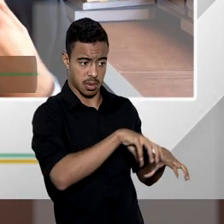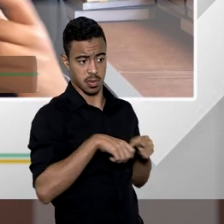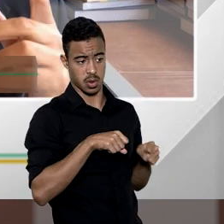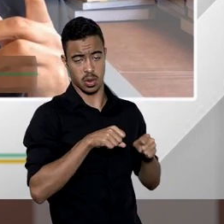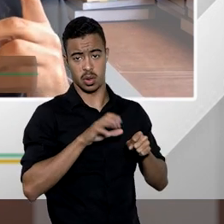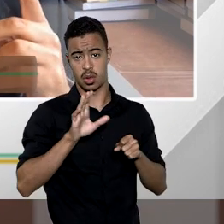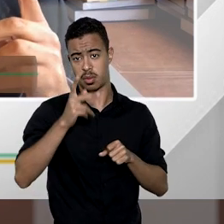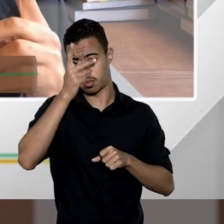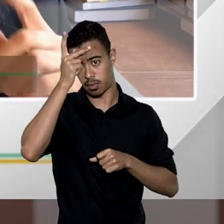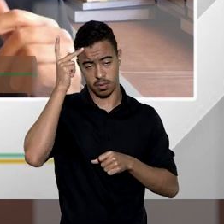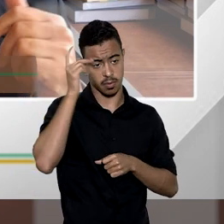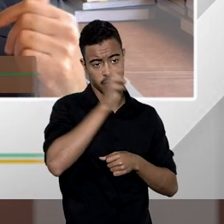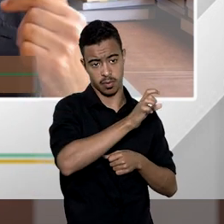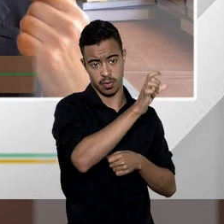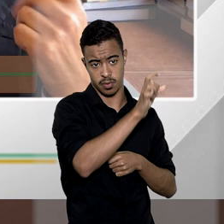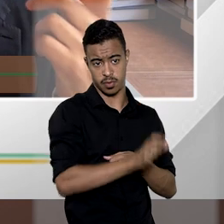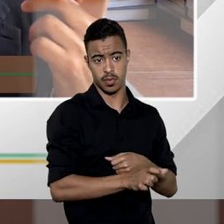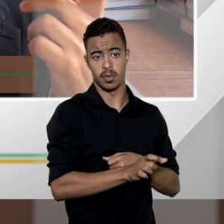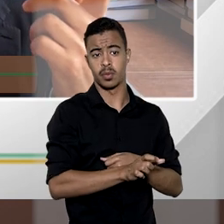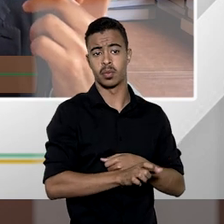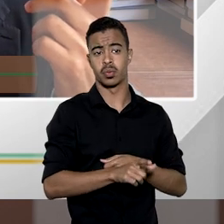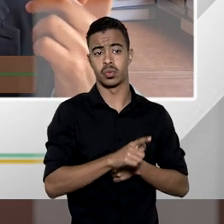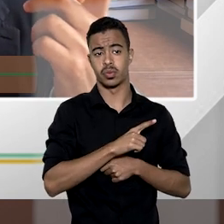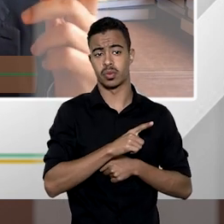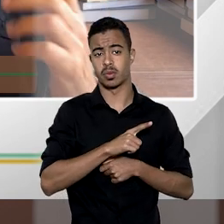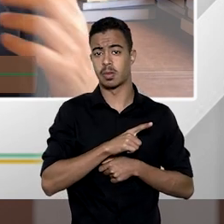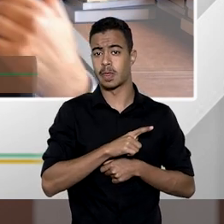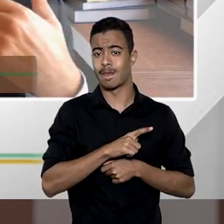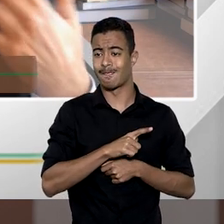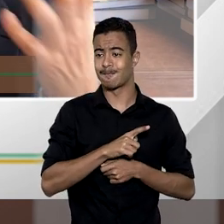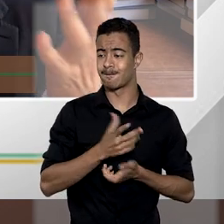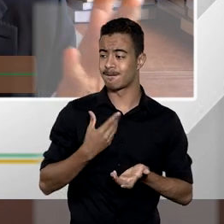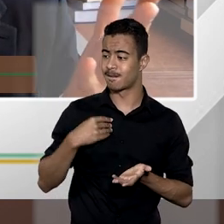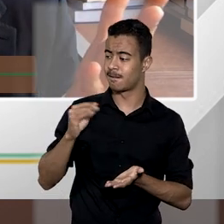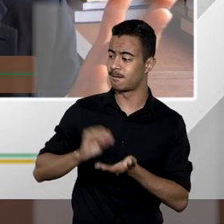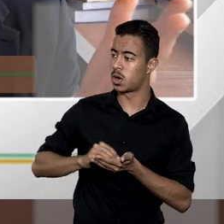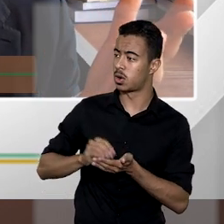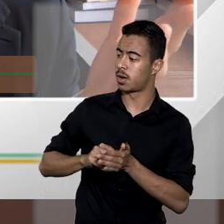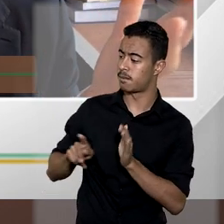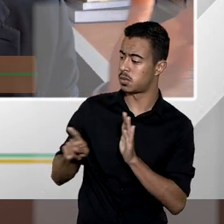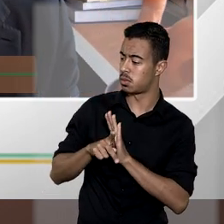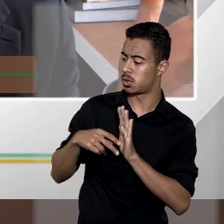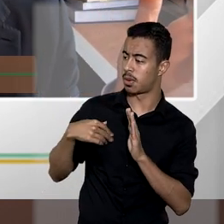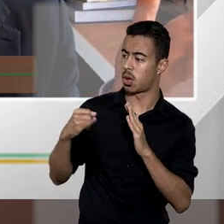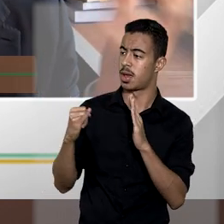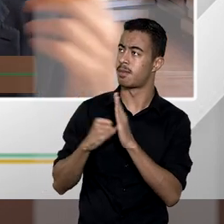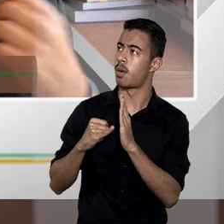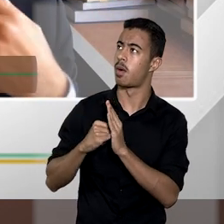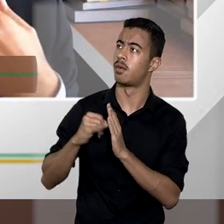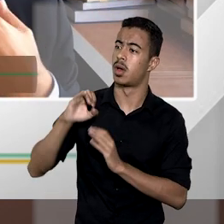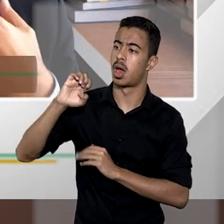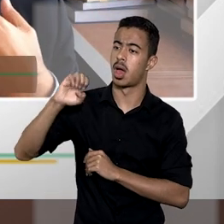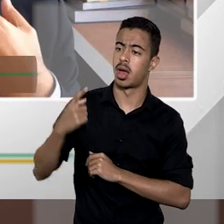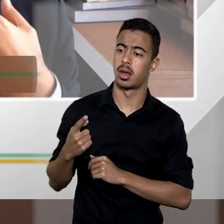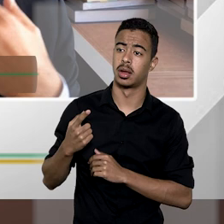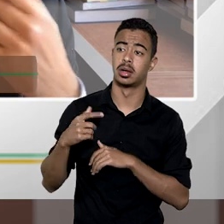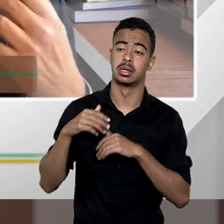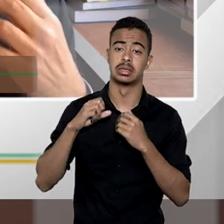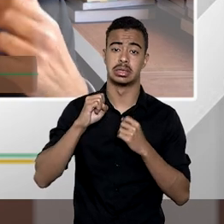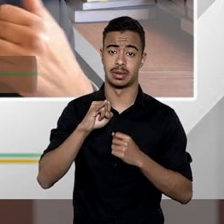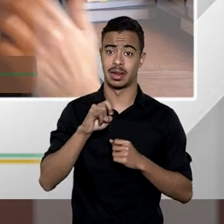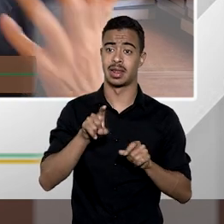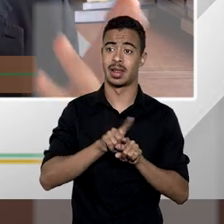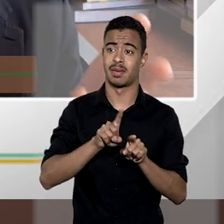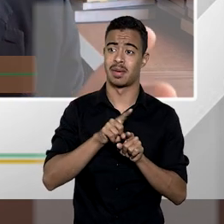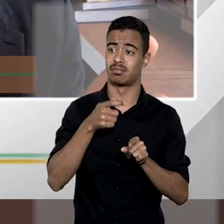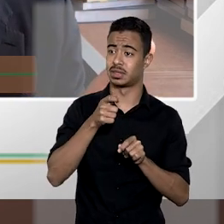expropriado para além de ficar carente do bem que ele era de sua propriedade ainda